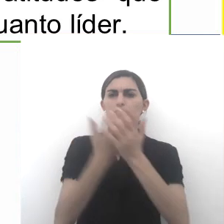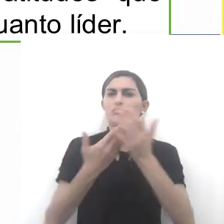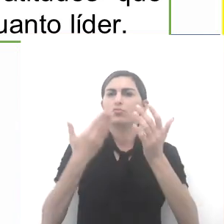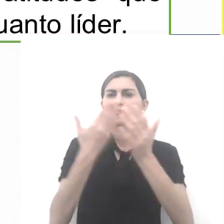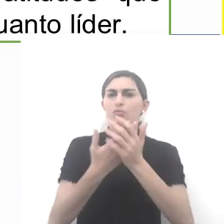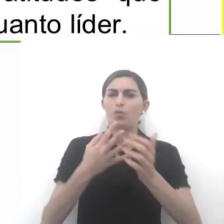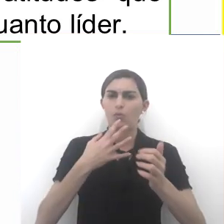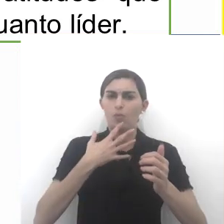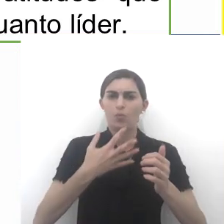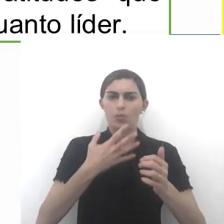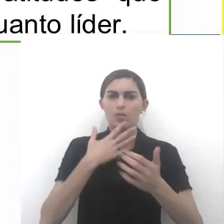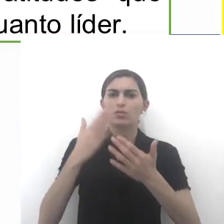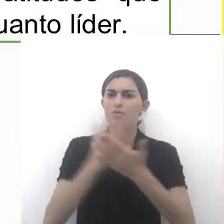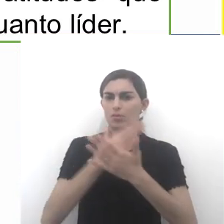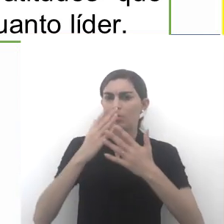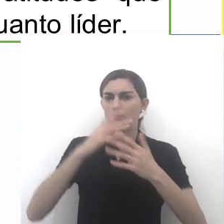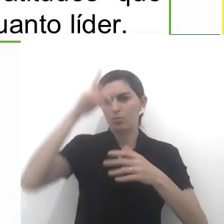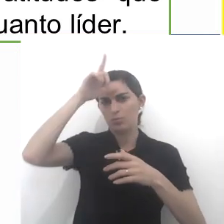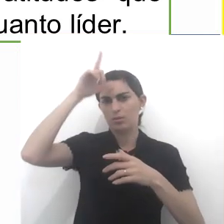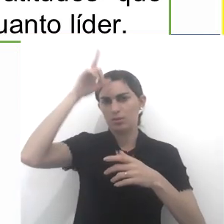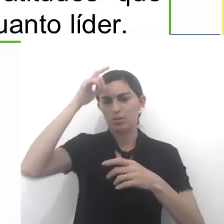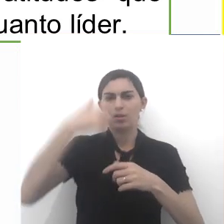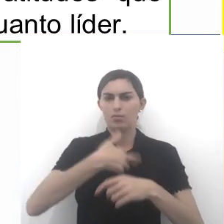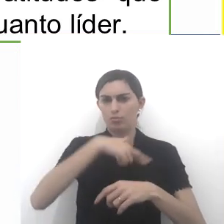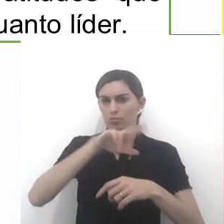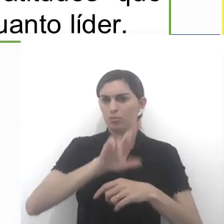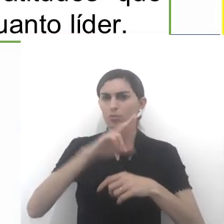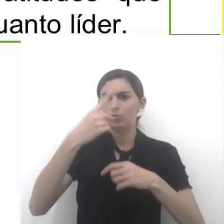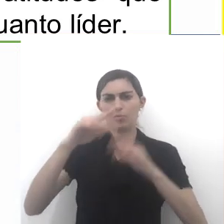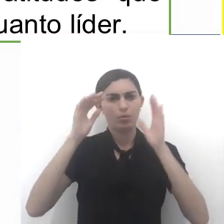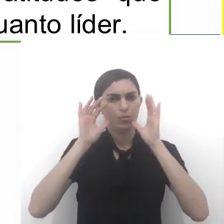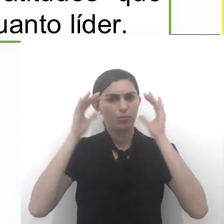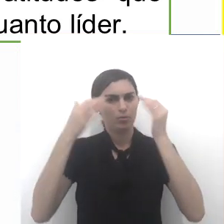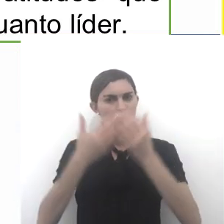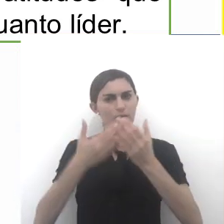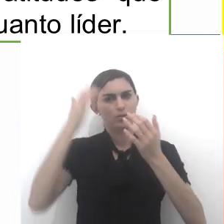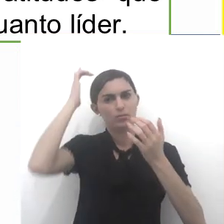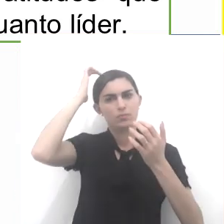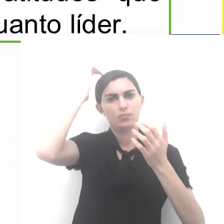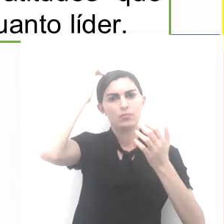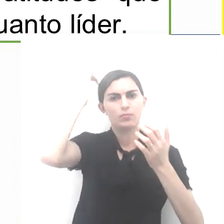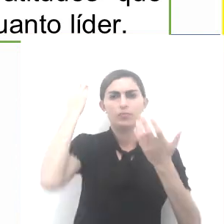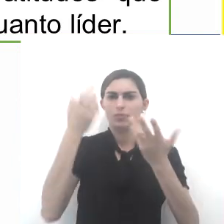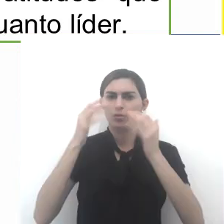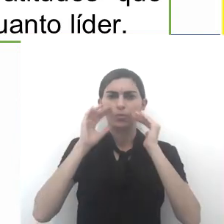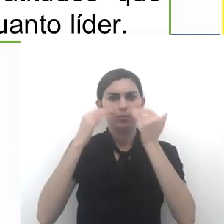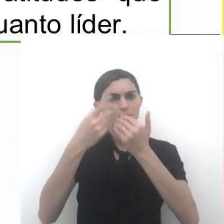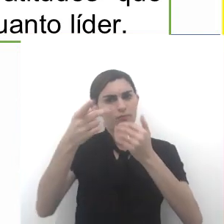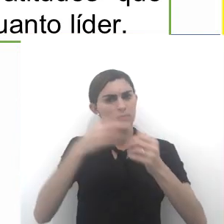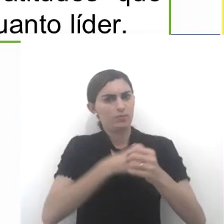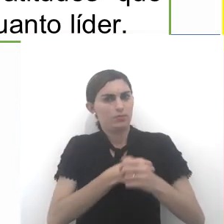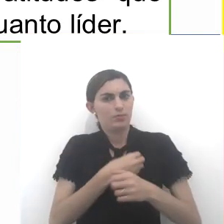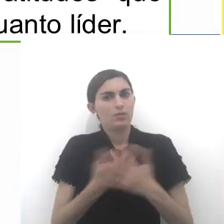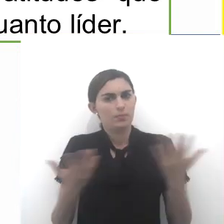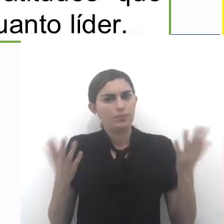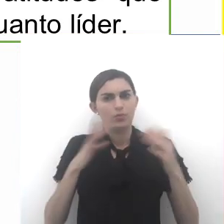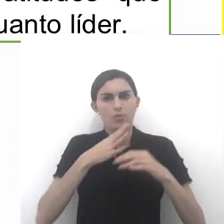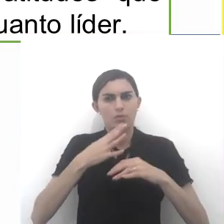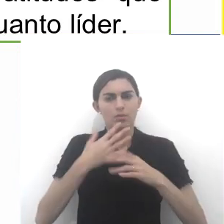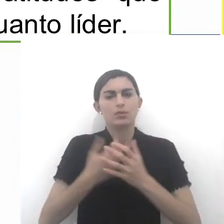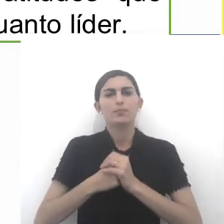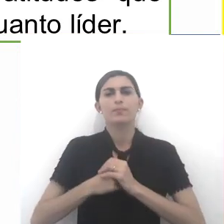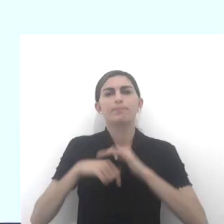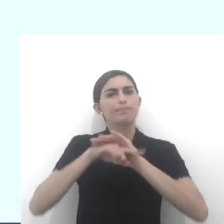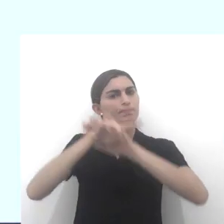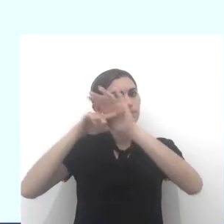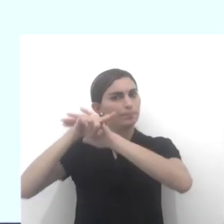você estudante, conhece algum líder religioso que atua em sua comunidade, na comunidade em que você reside, conhece?